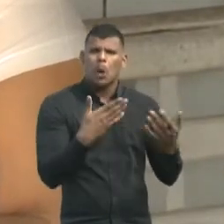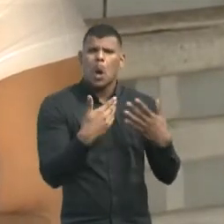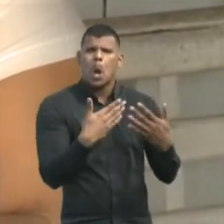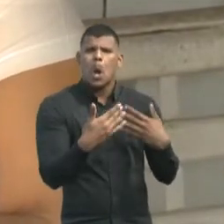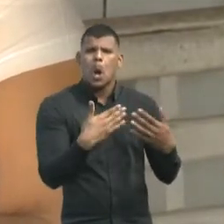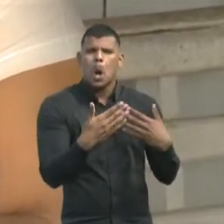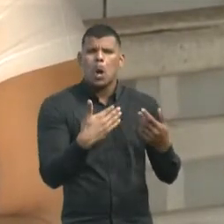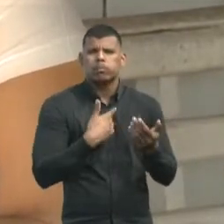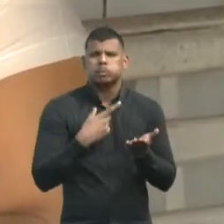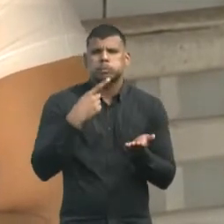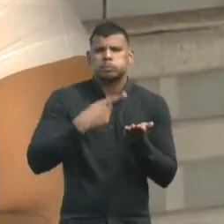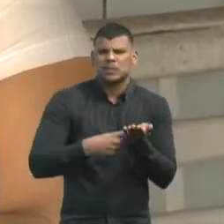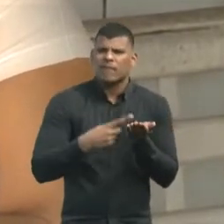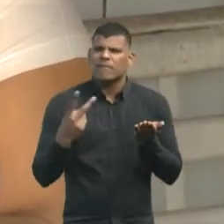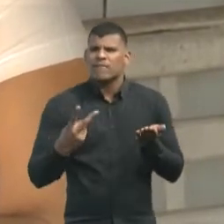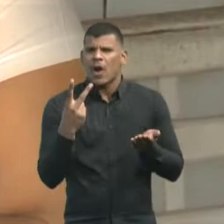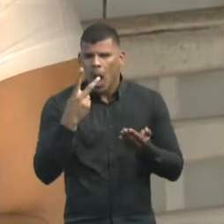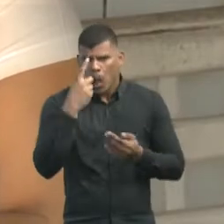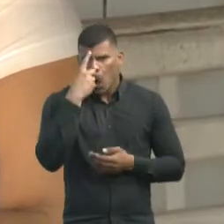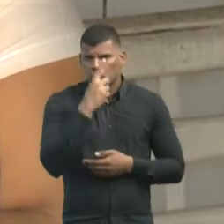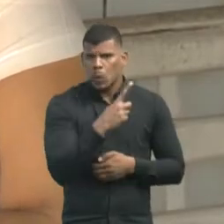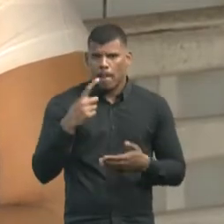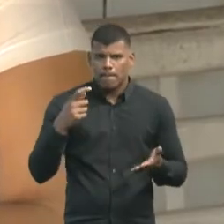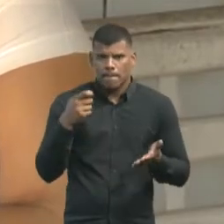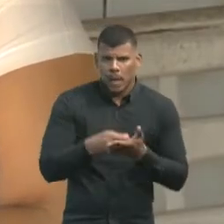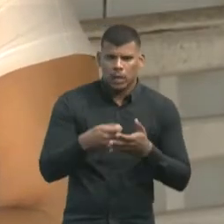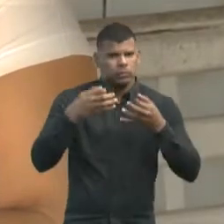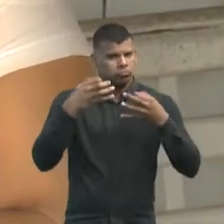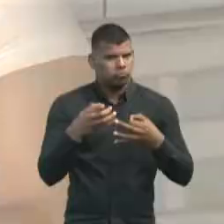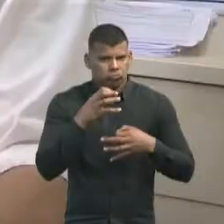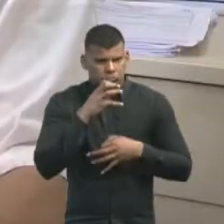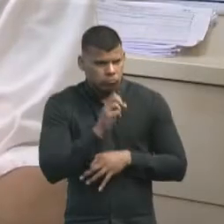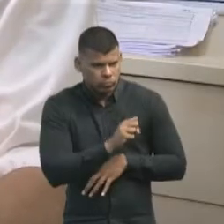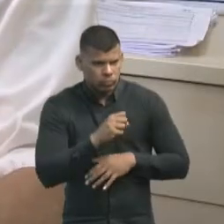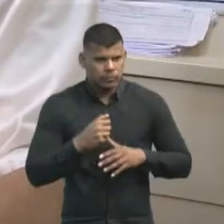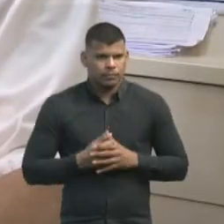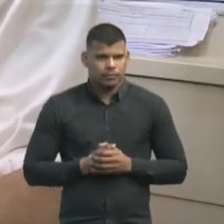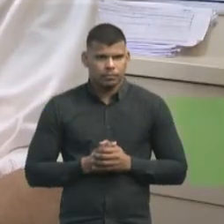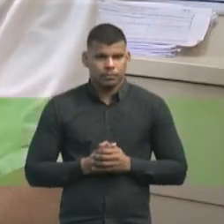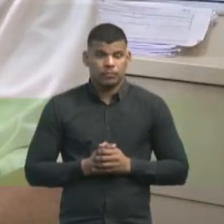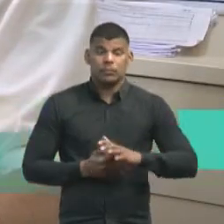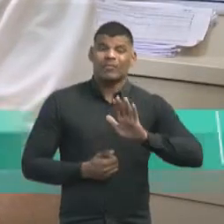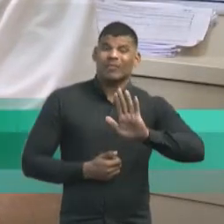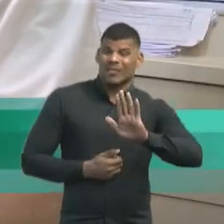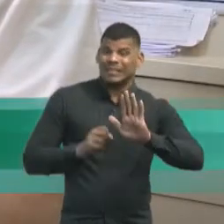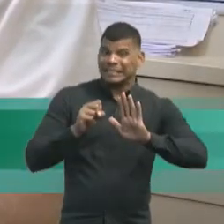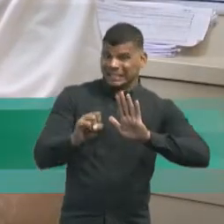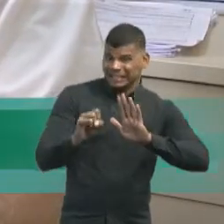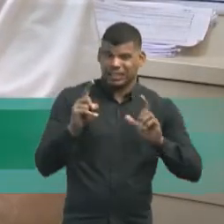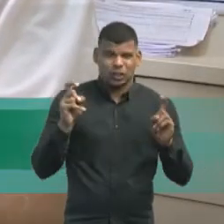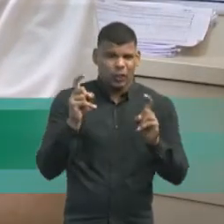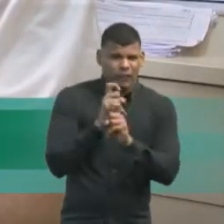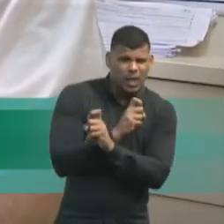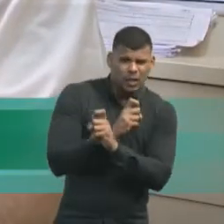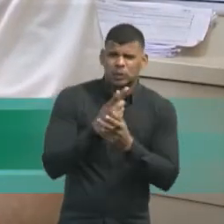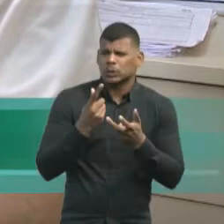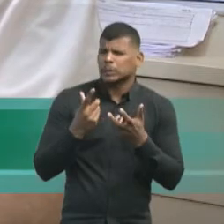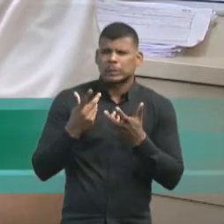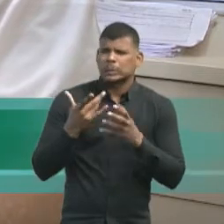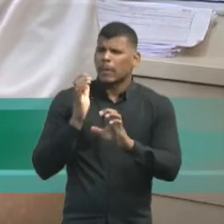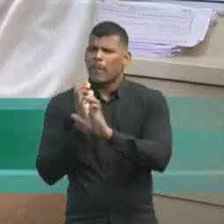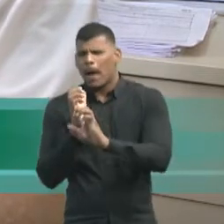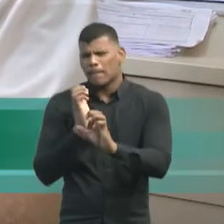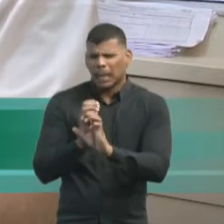o valor, dia, foi tudo certo. Quando eles têm alguma dificuldade de entendimento entre eles,